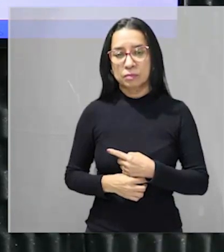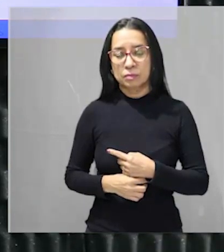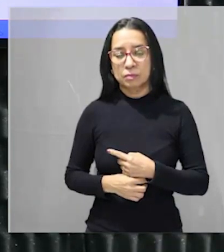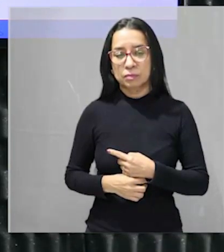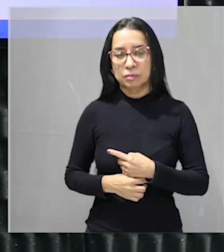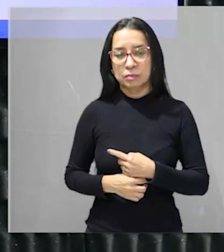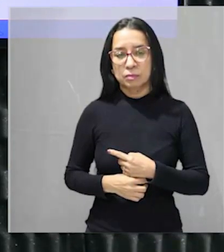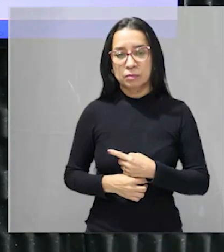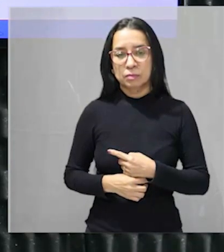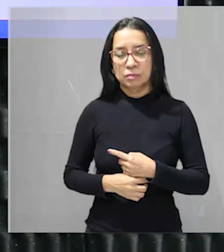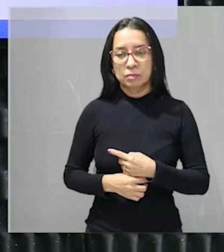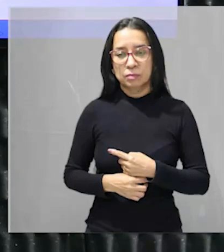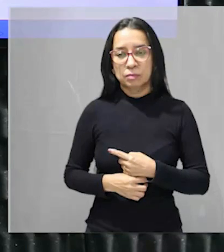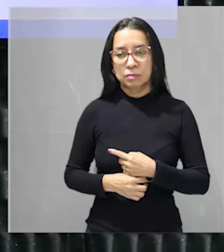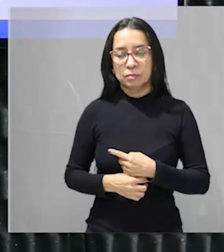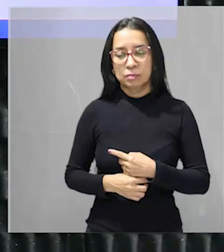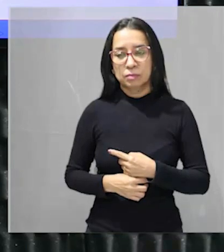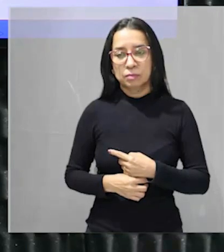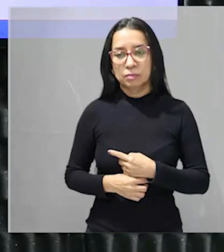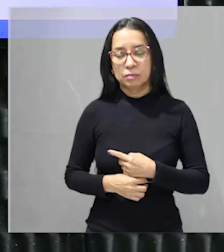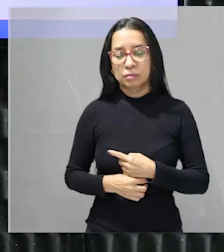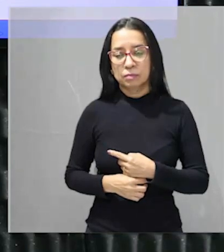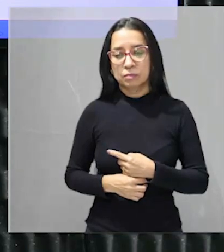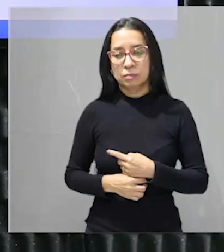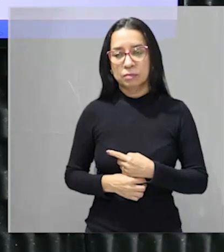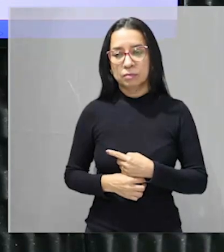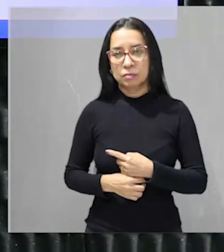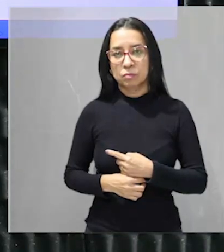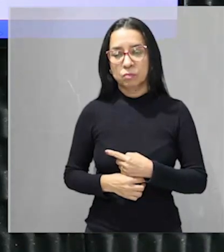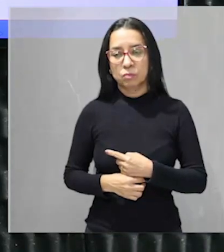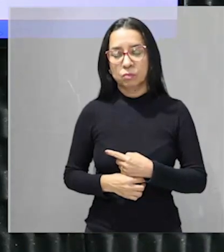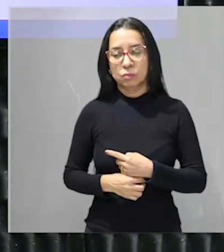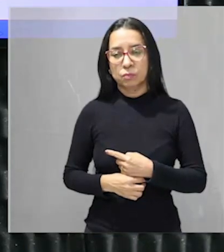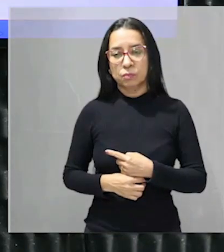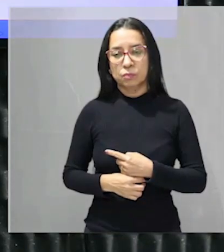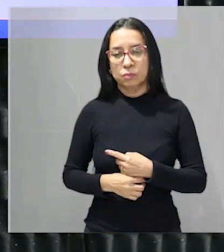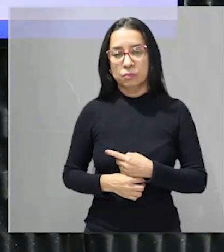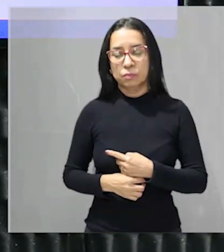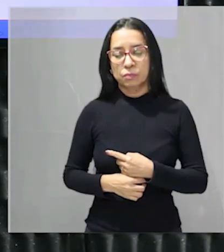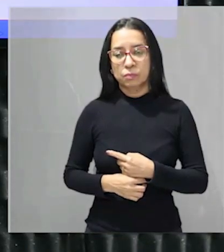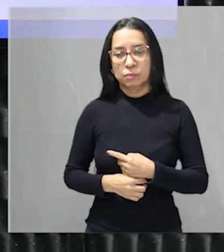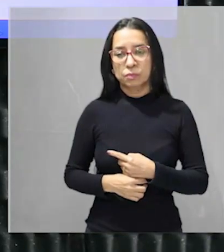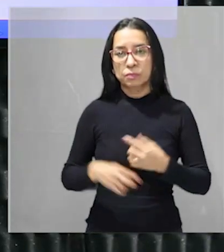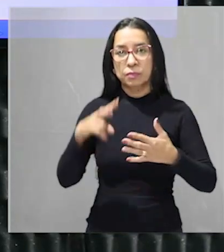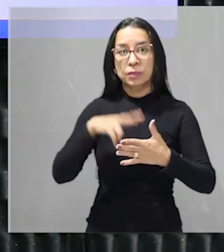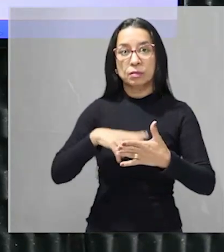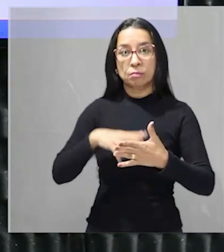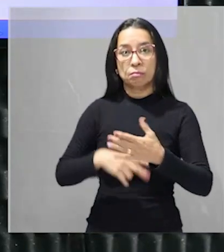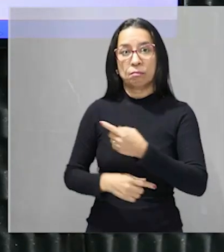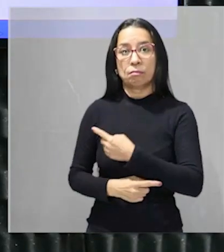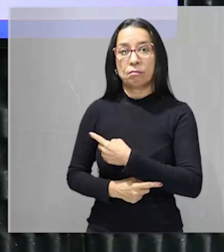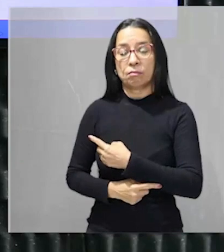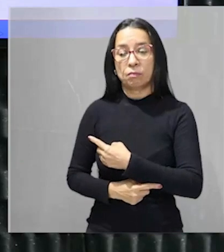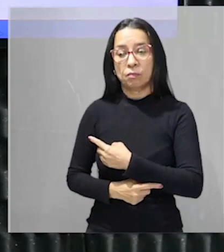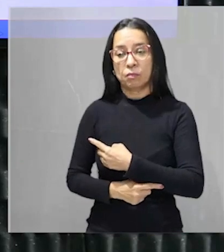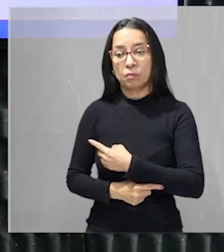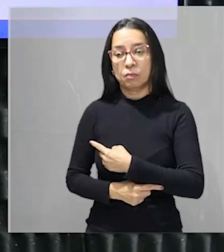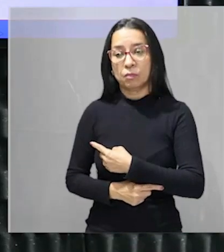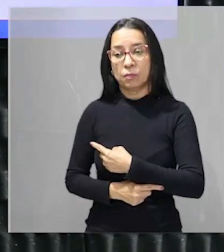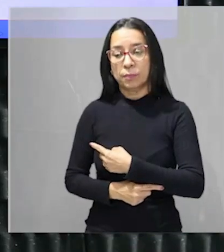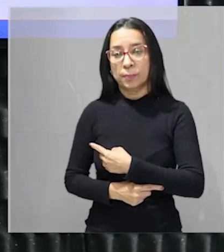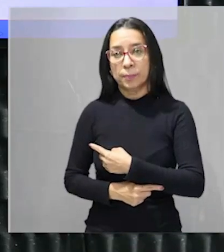caça e a pesca eram realizadas apenas para subsistência beleza a coleta